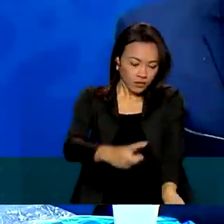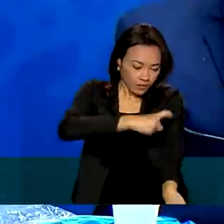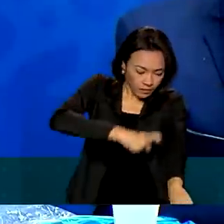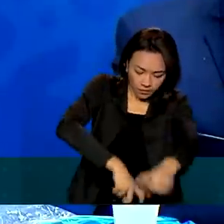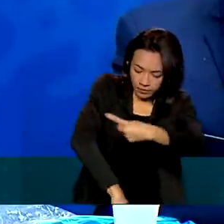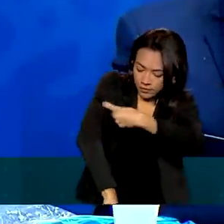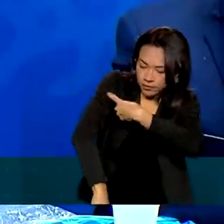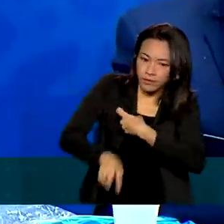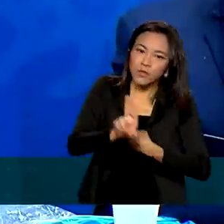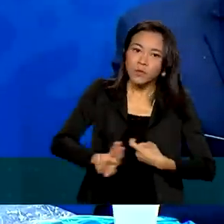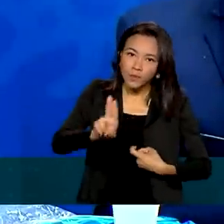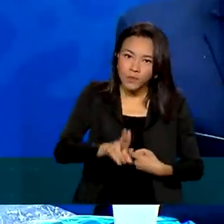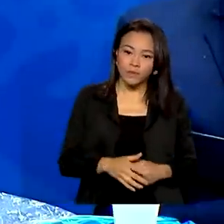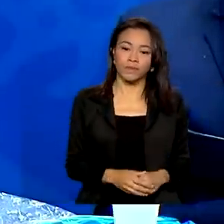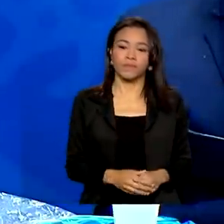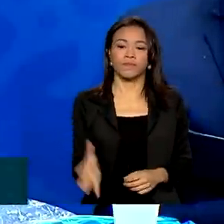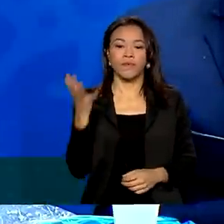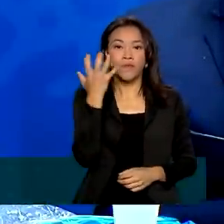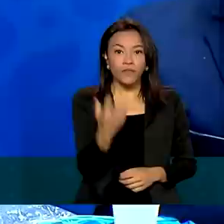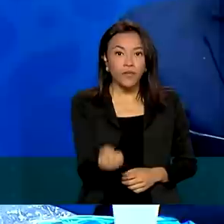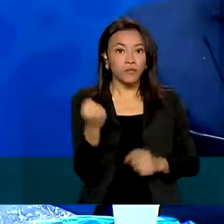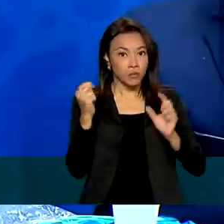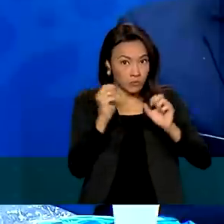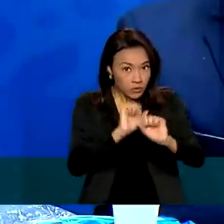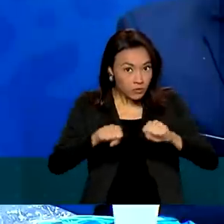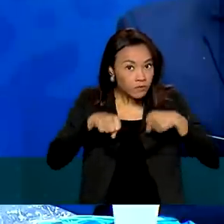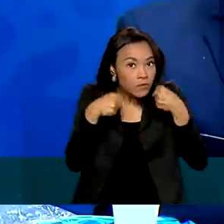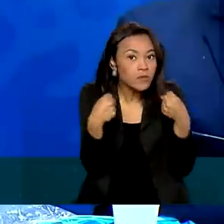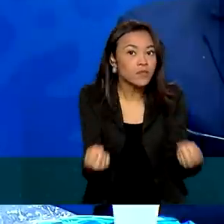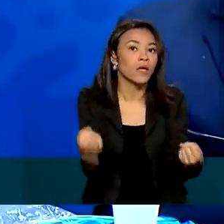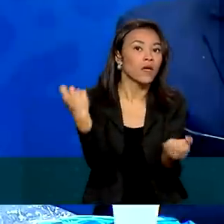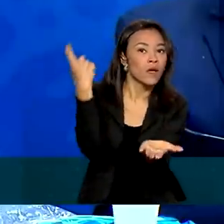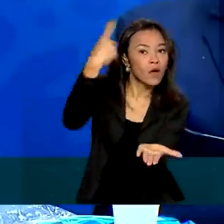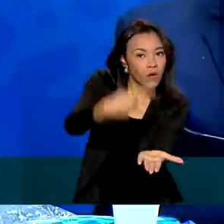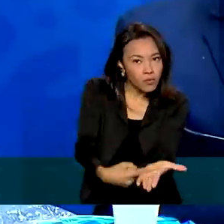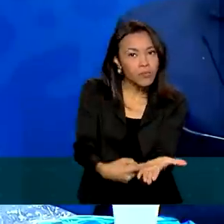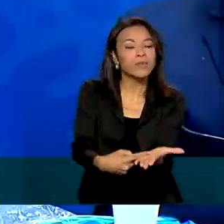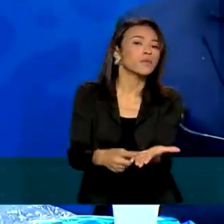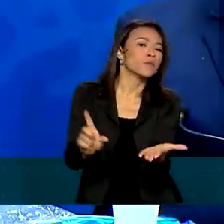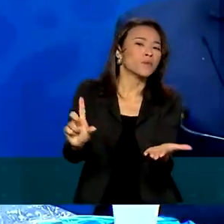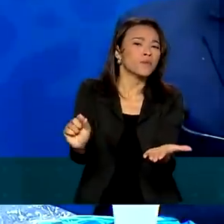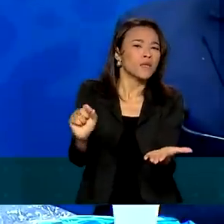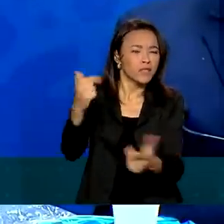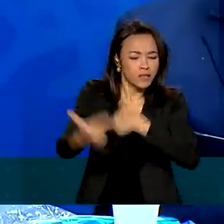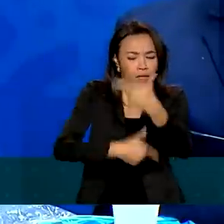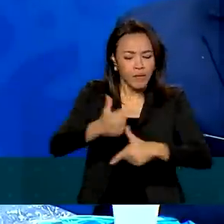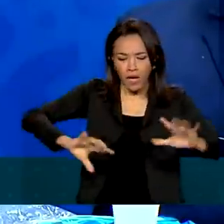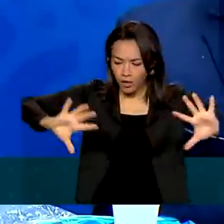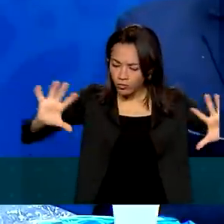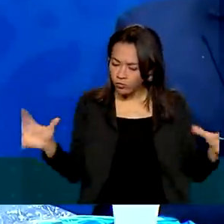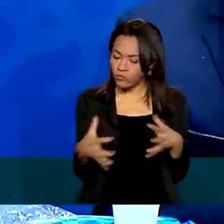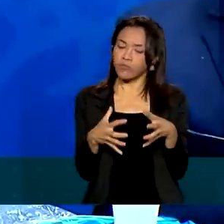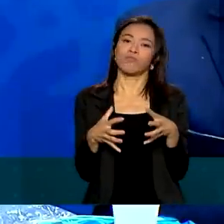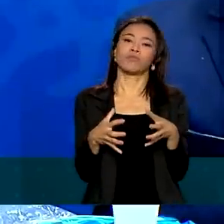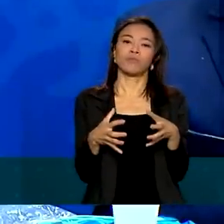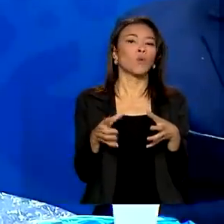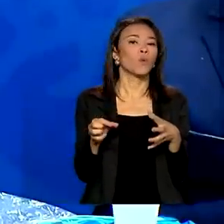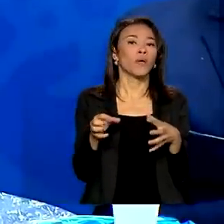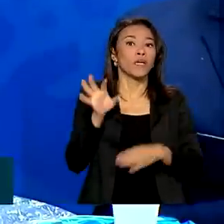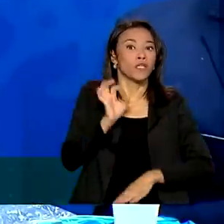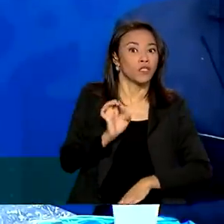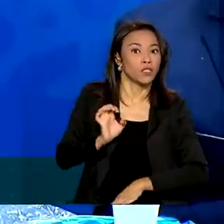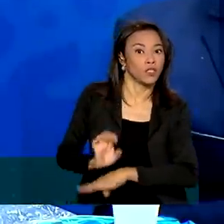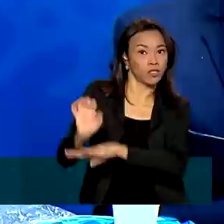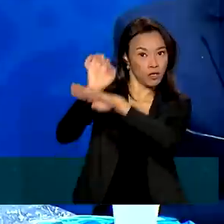nos empenhar, um compromisso de trabalhar em conjunto com os estados